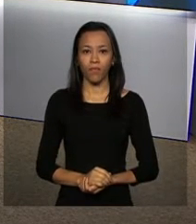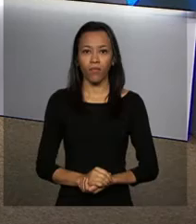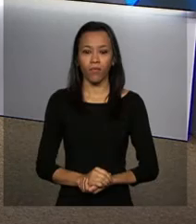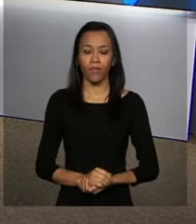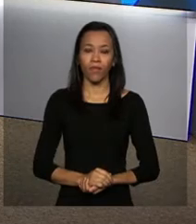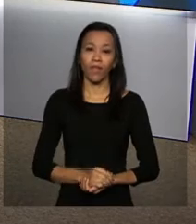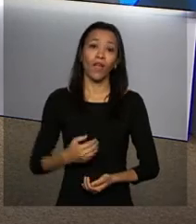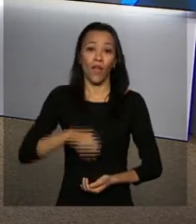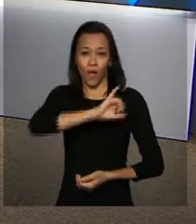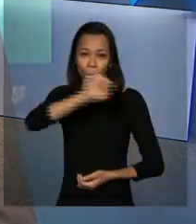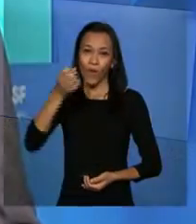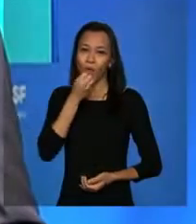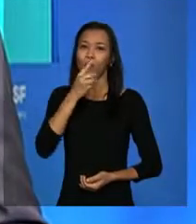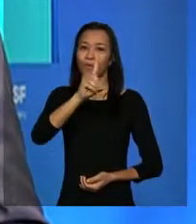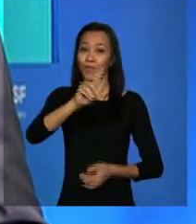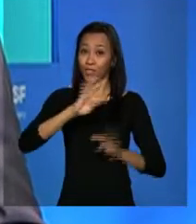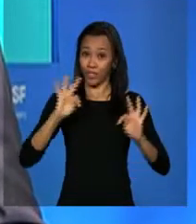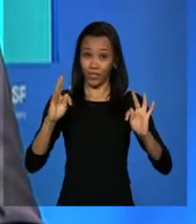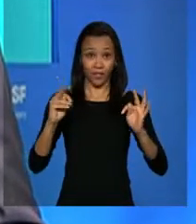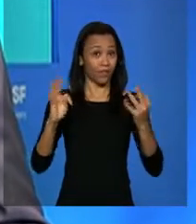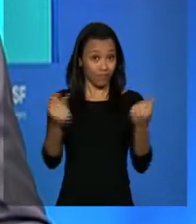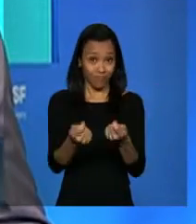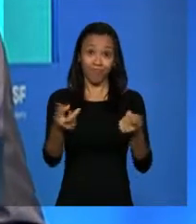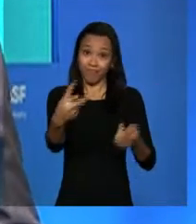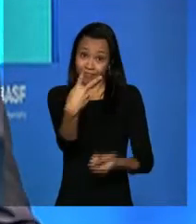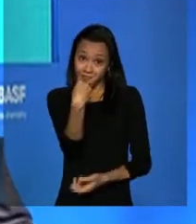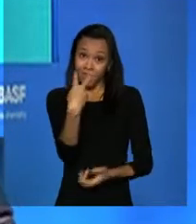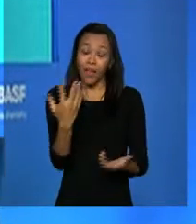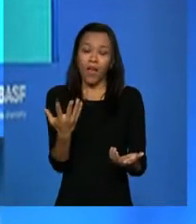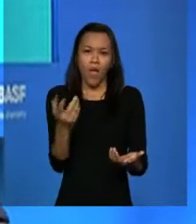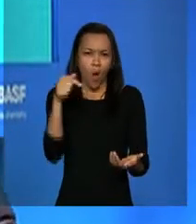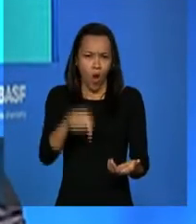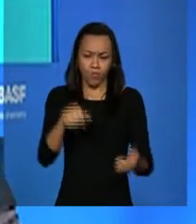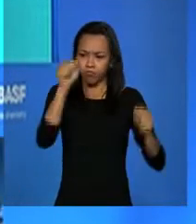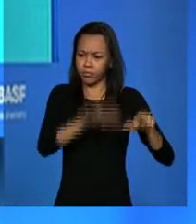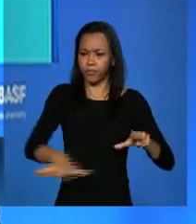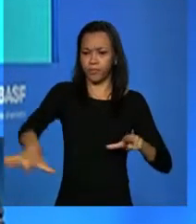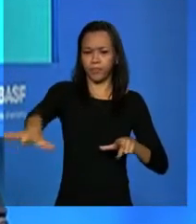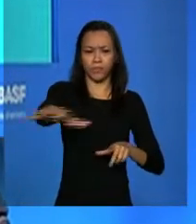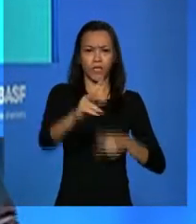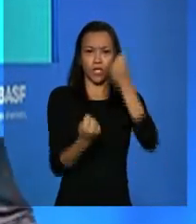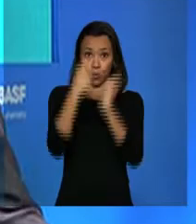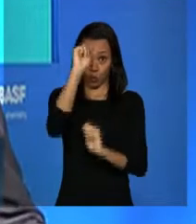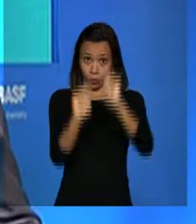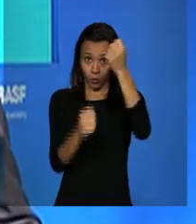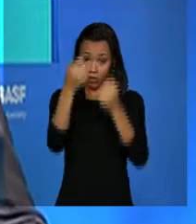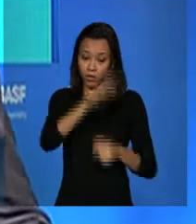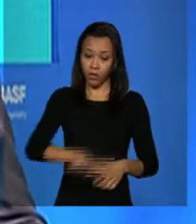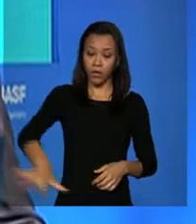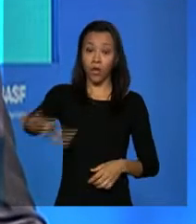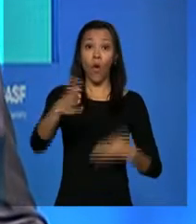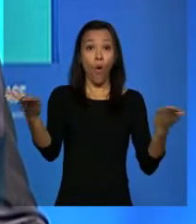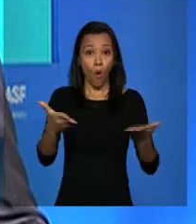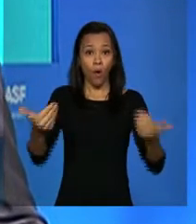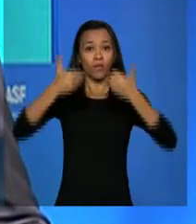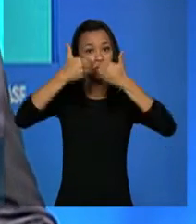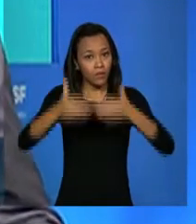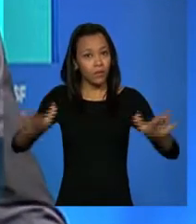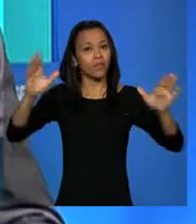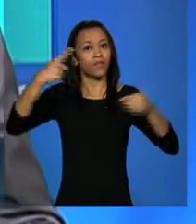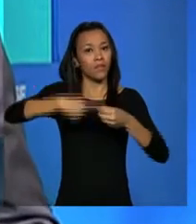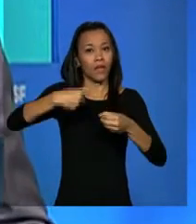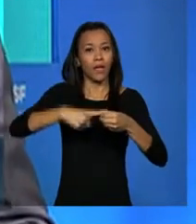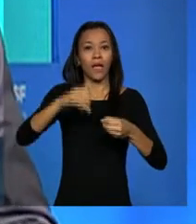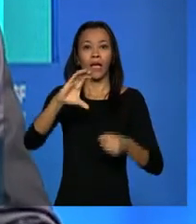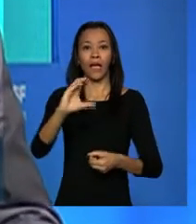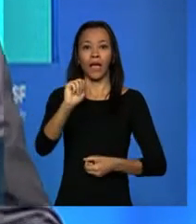Olá, Isabela! Bom dia! Bom dia também para quem está nos assistindo. Olha, esse complexo acrílico que está sendo inaugurado hoje aqui em Camassari, gerou durante